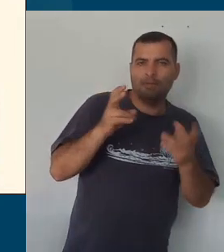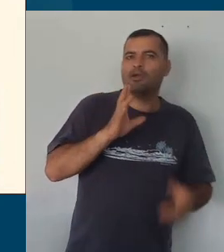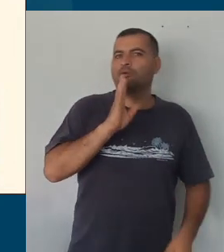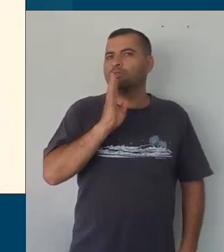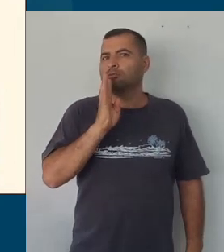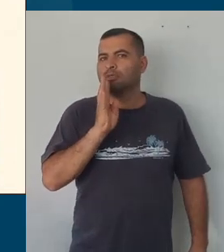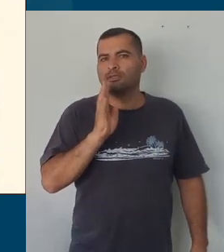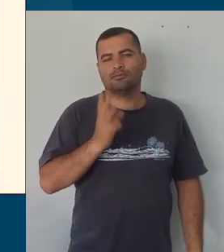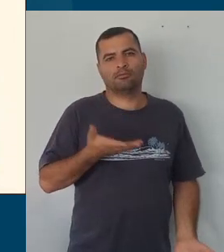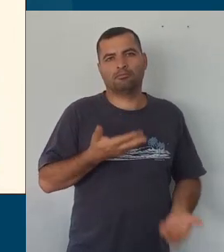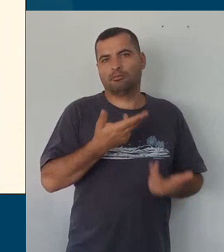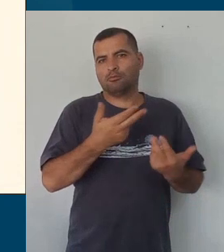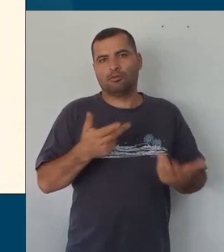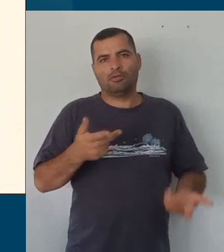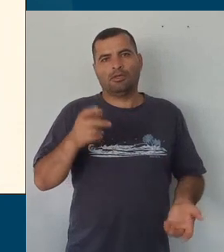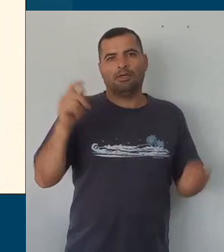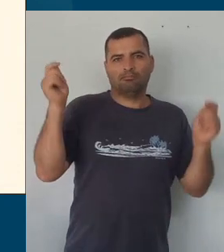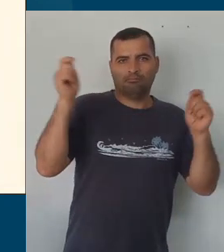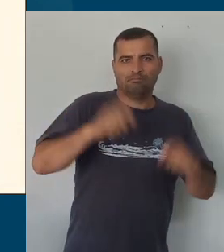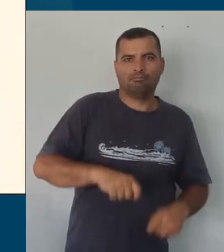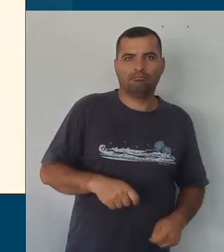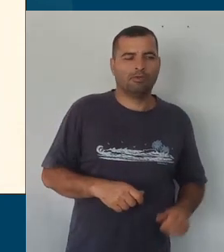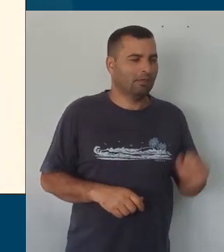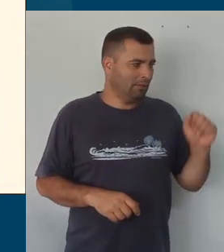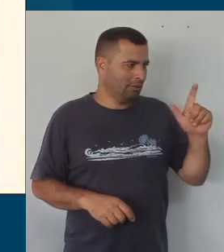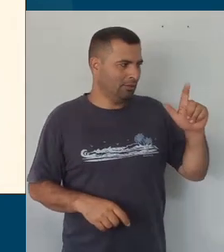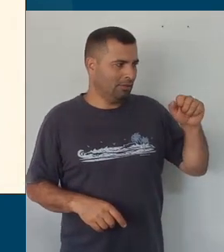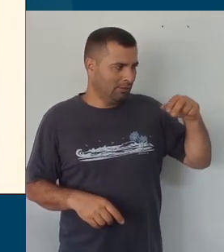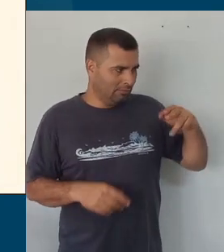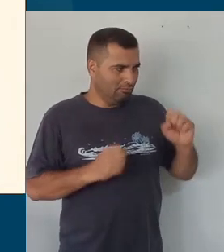habilidades. Alan, por gentileza, você pode passar?